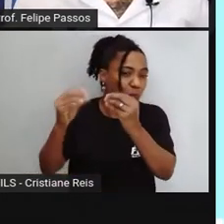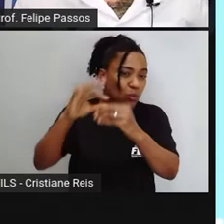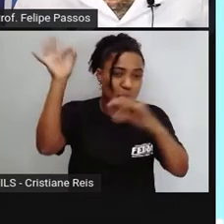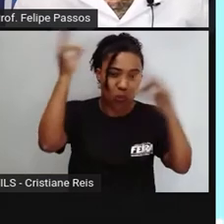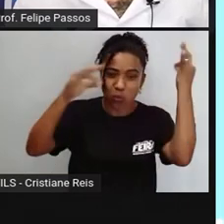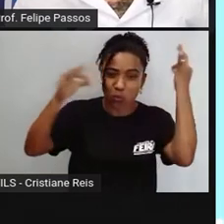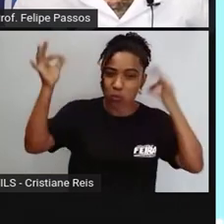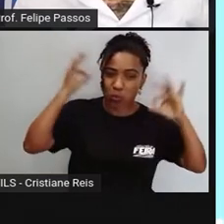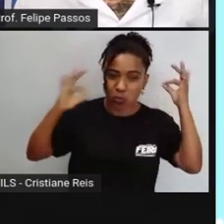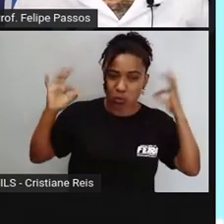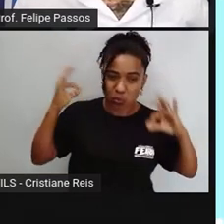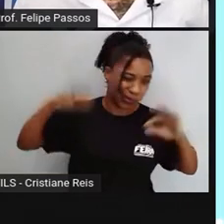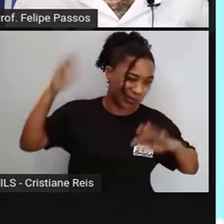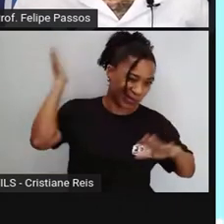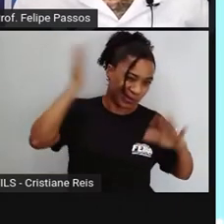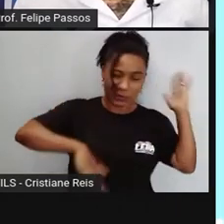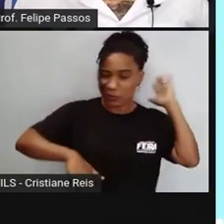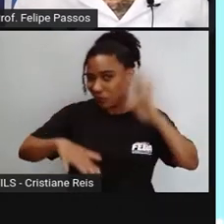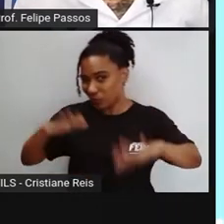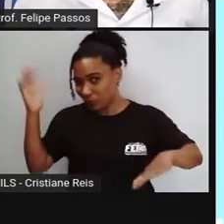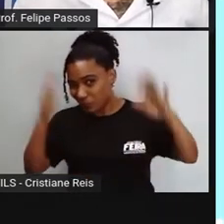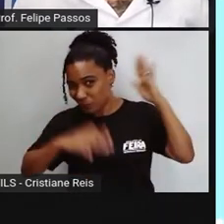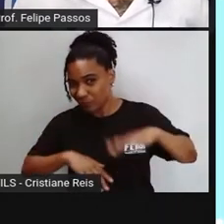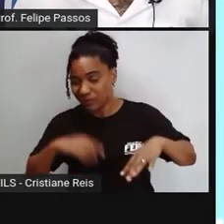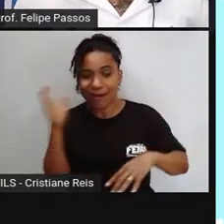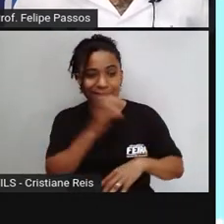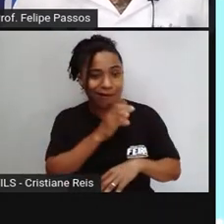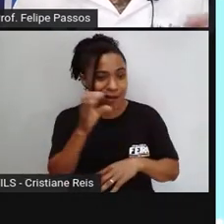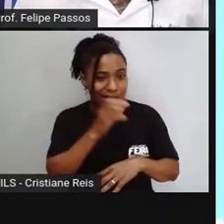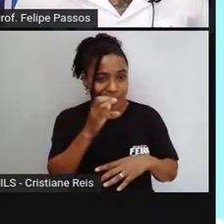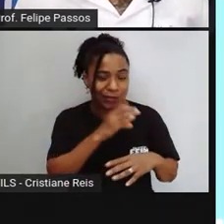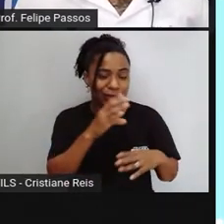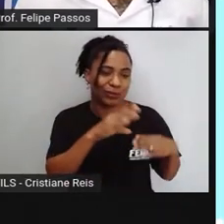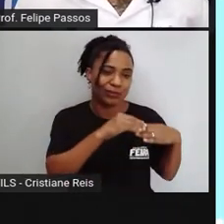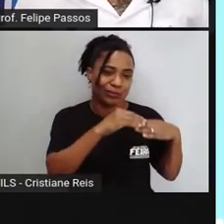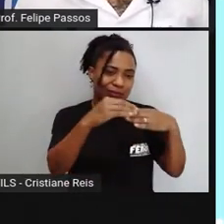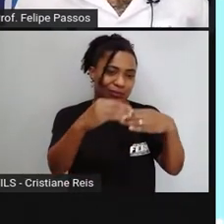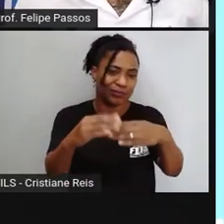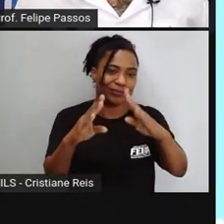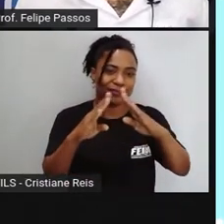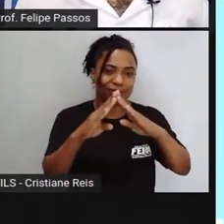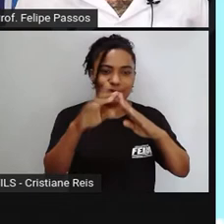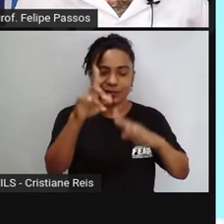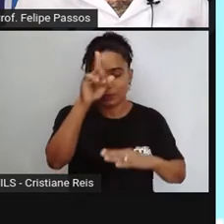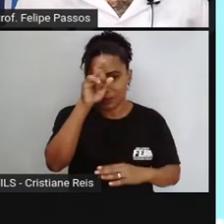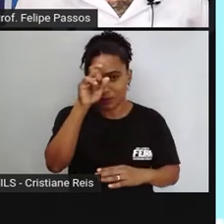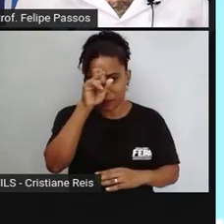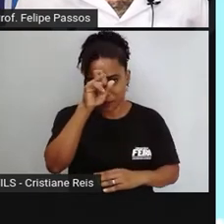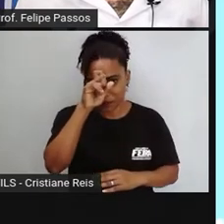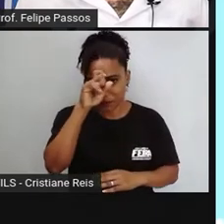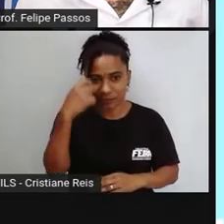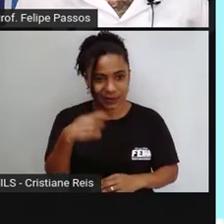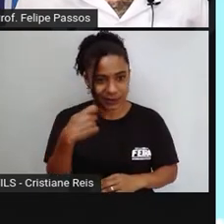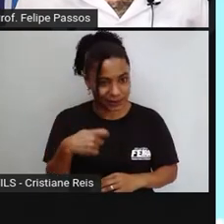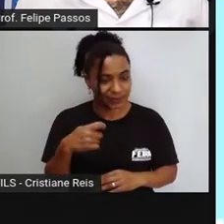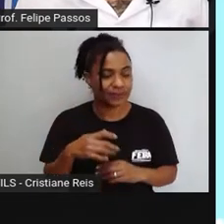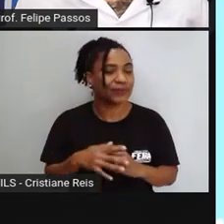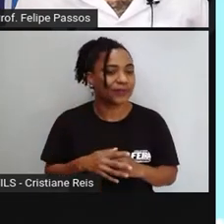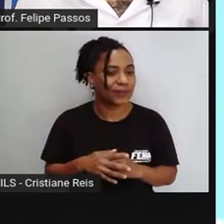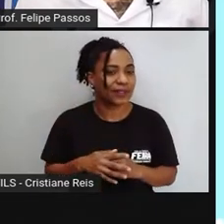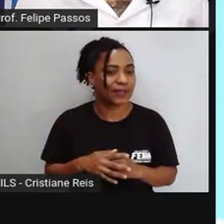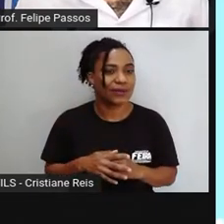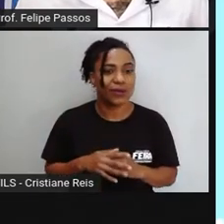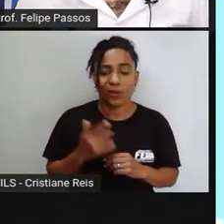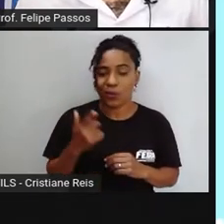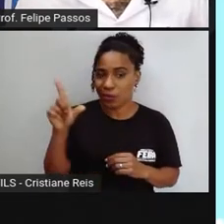urgente, hospital correndo, certo? Outra coisa importante, chamos na primavera, né? Eu